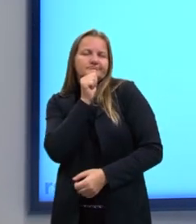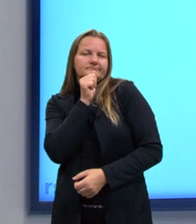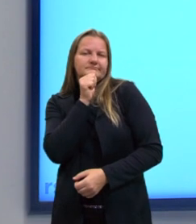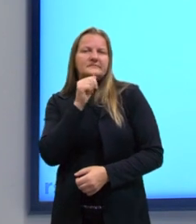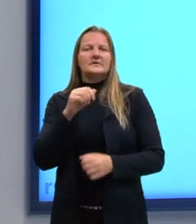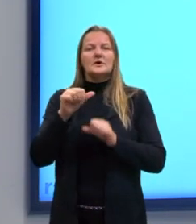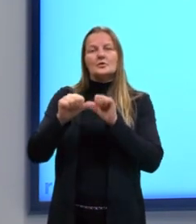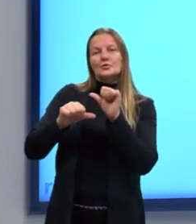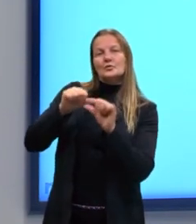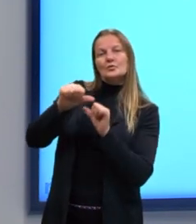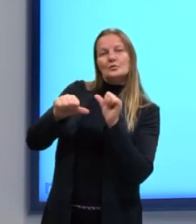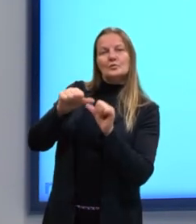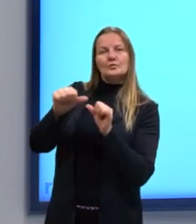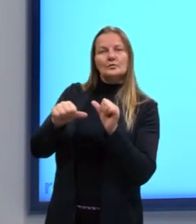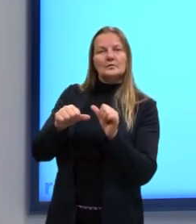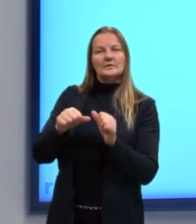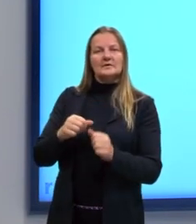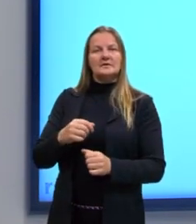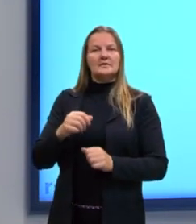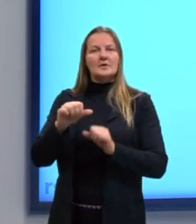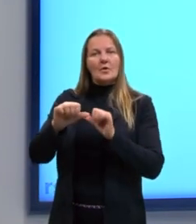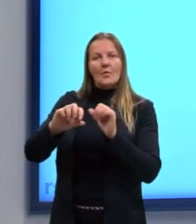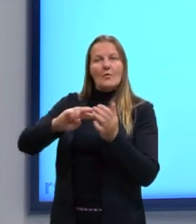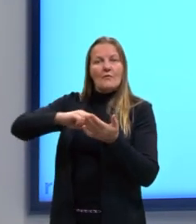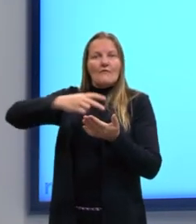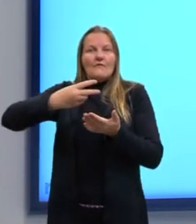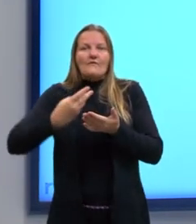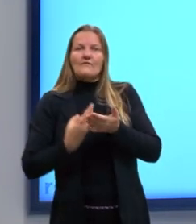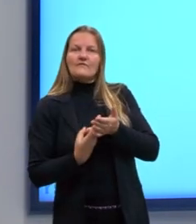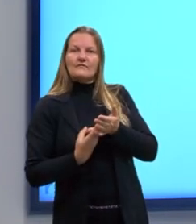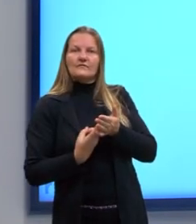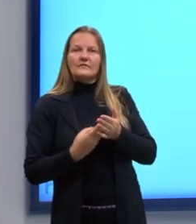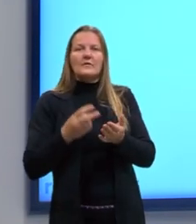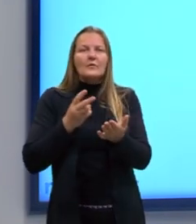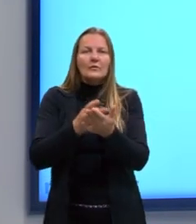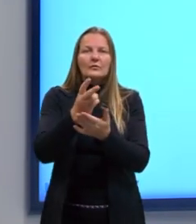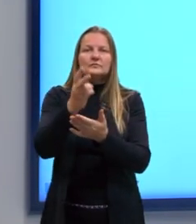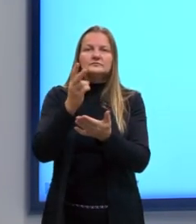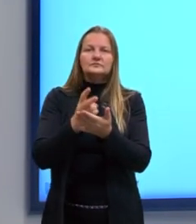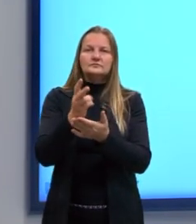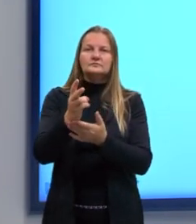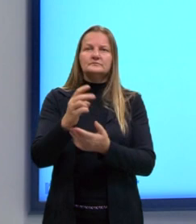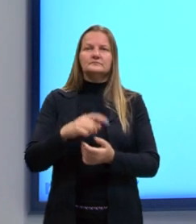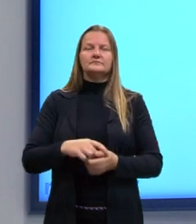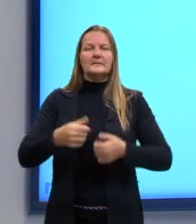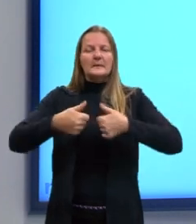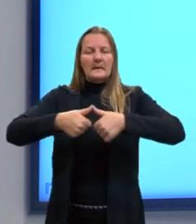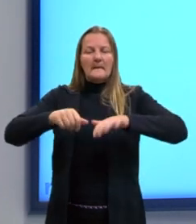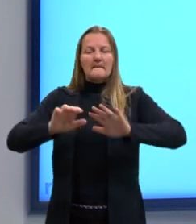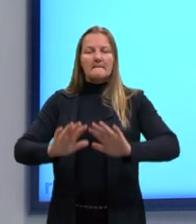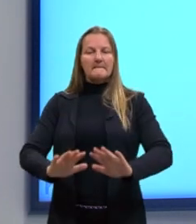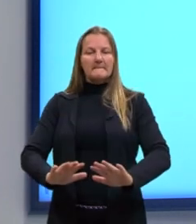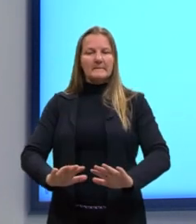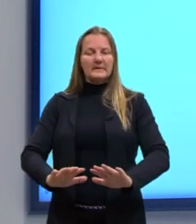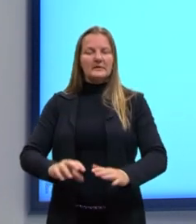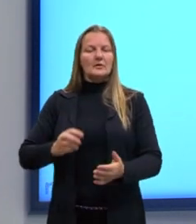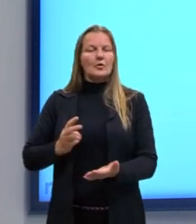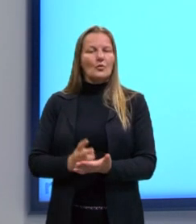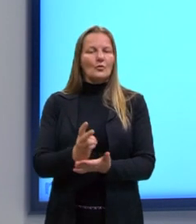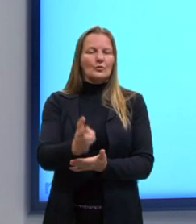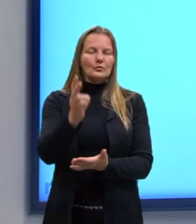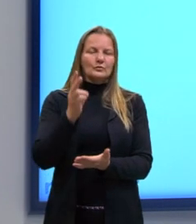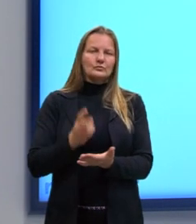tornar-se ou virar. E uma continuidade de estado, permanecer e continuar.